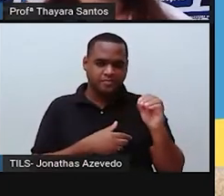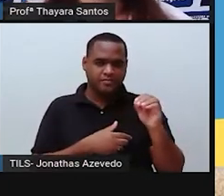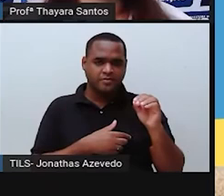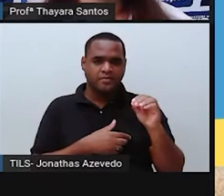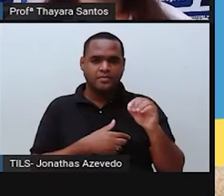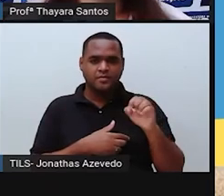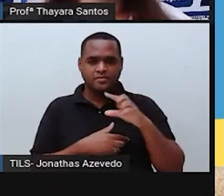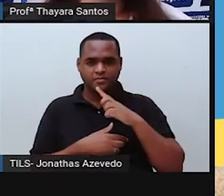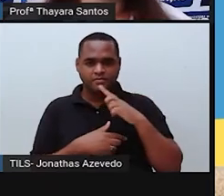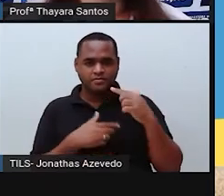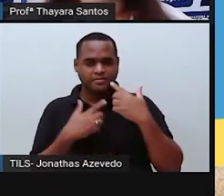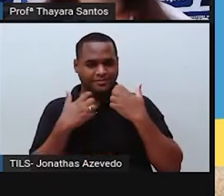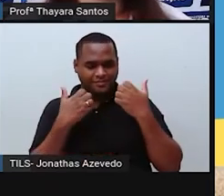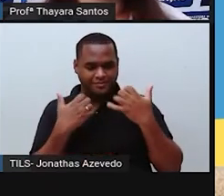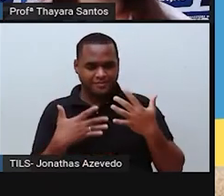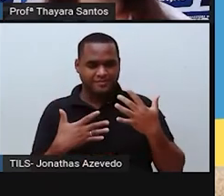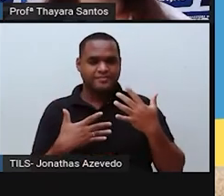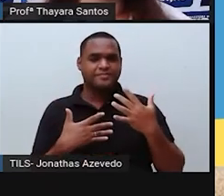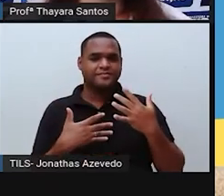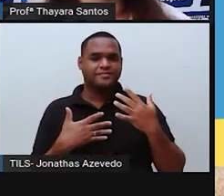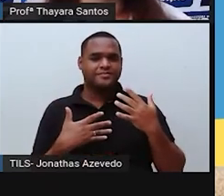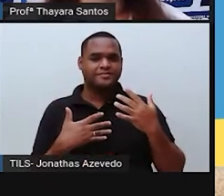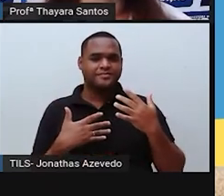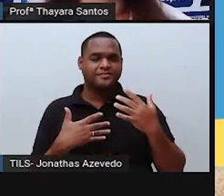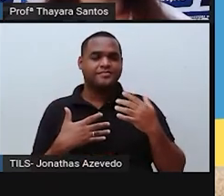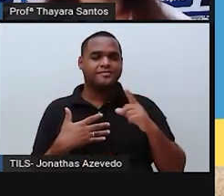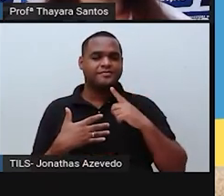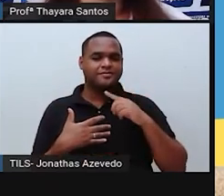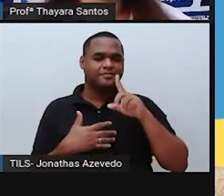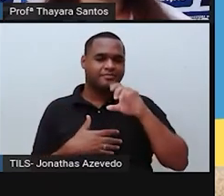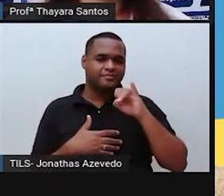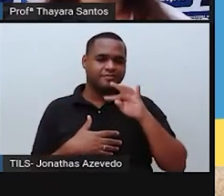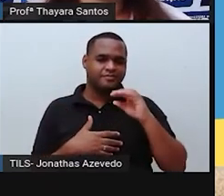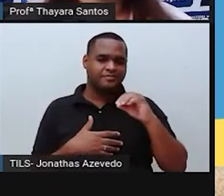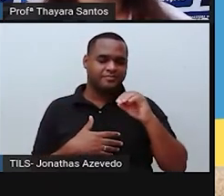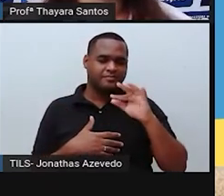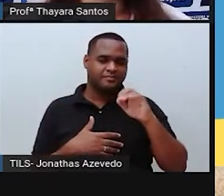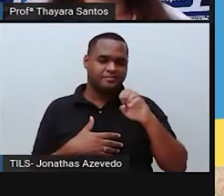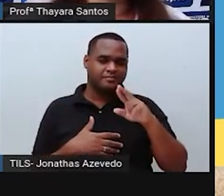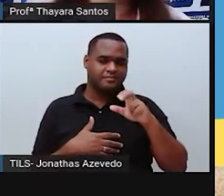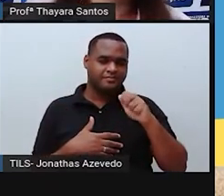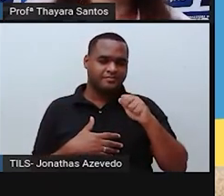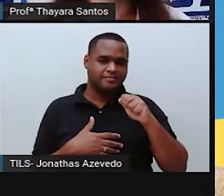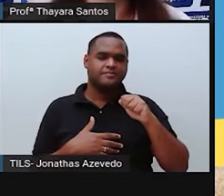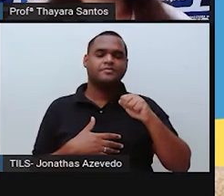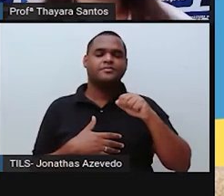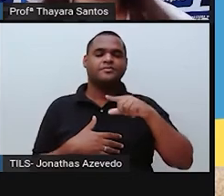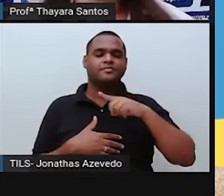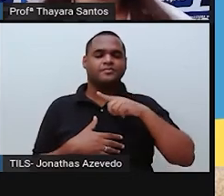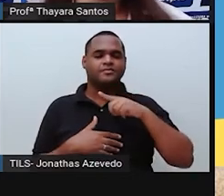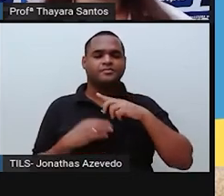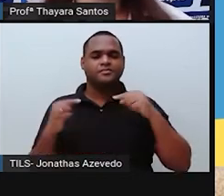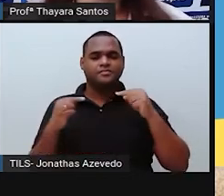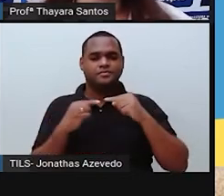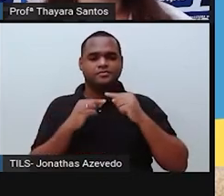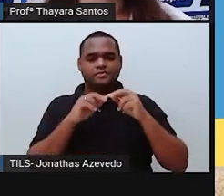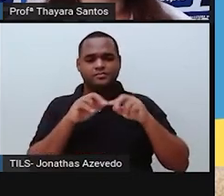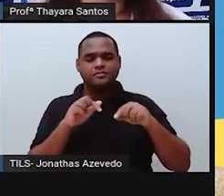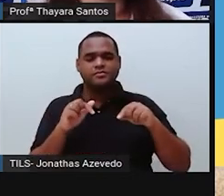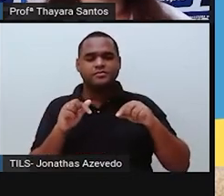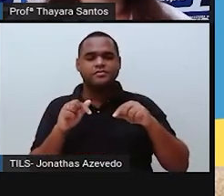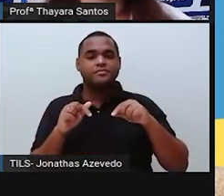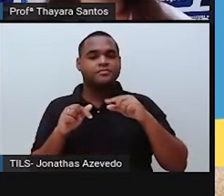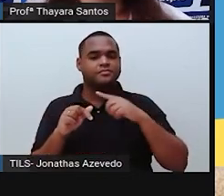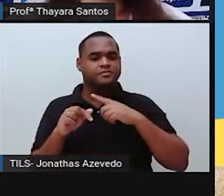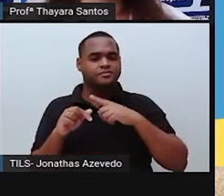a gente tem aí indicativos de que a litosfera, ela tem uma espessura entre 50 quilômetros e 200 quilômetros. E por que